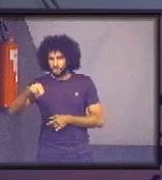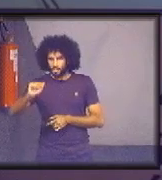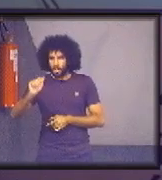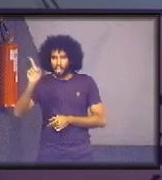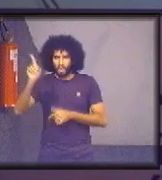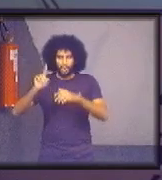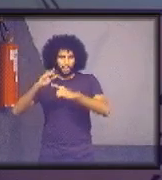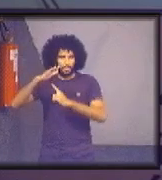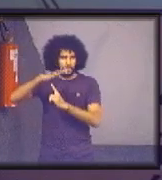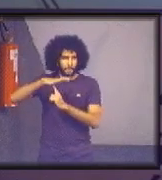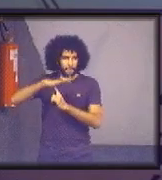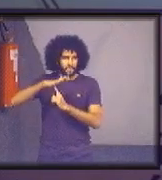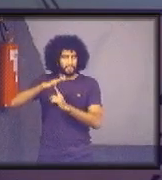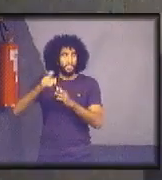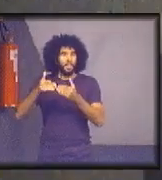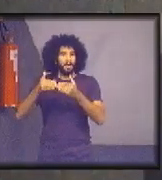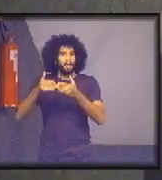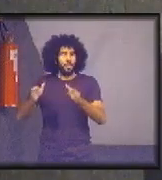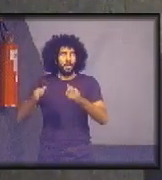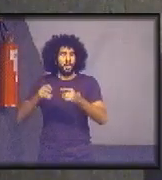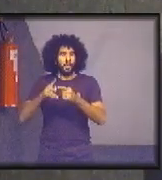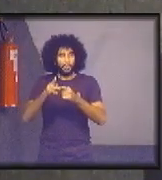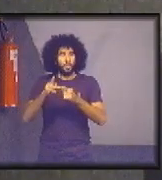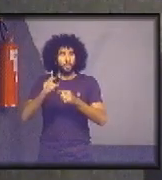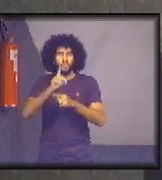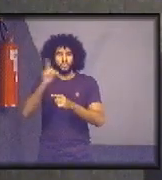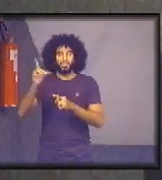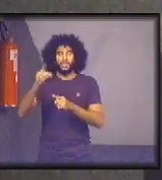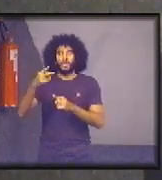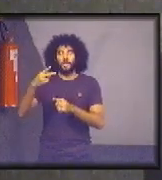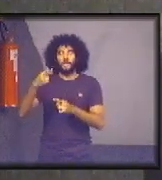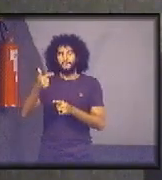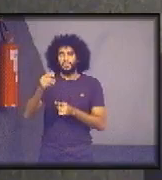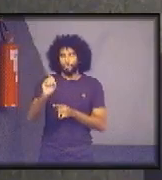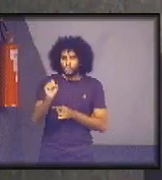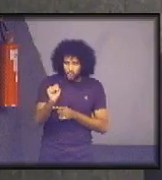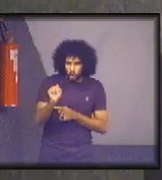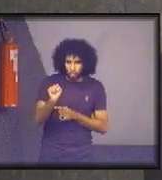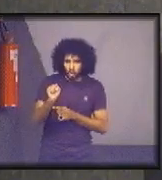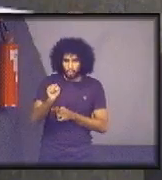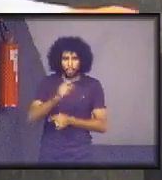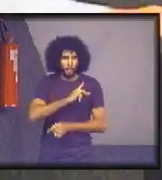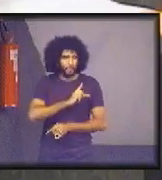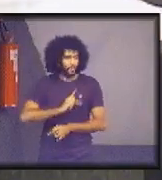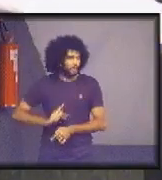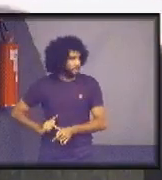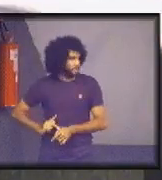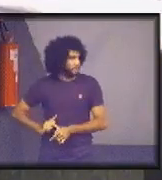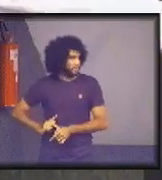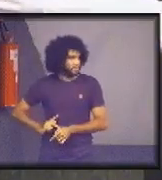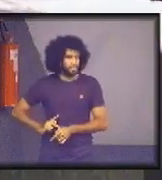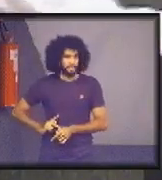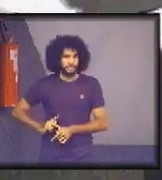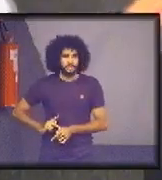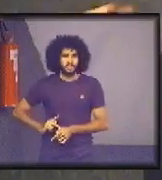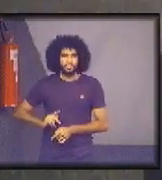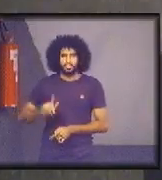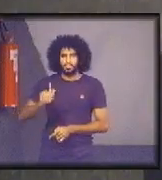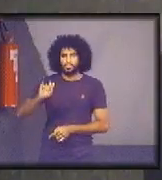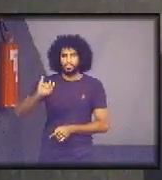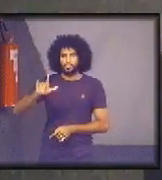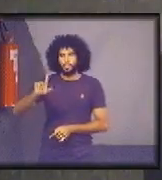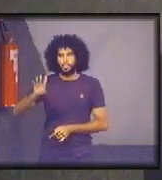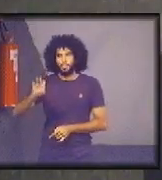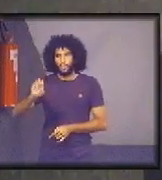Paraná vai ser inaugurada agora, dia 28, coincidentemente, nesta sexta-feira, pelo presidente Gilberto Ferreira e para o nosso diretor